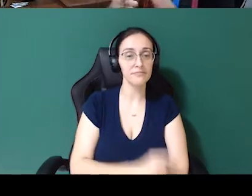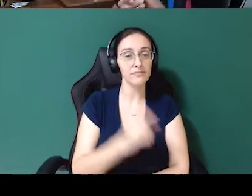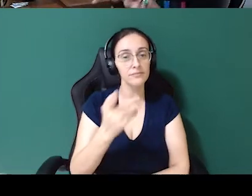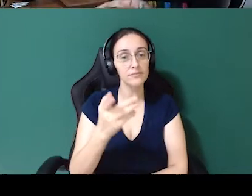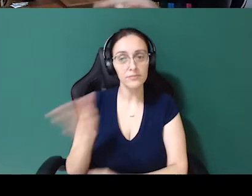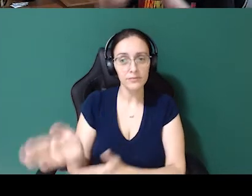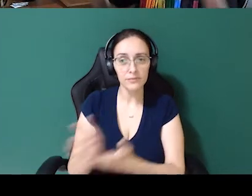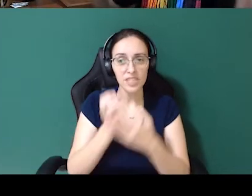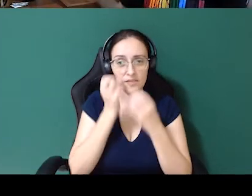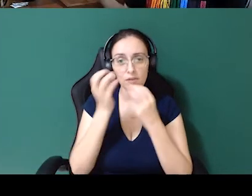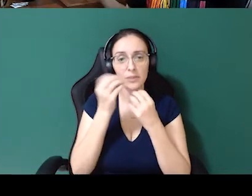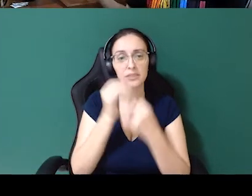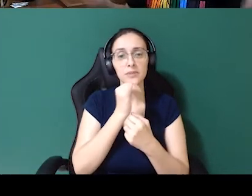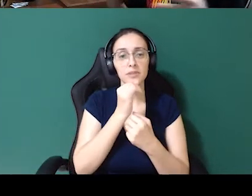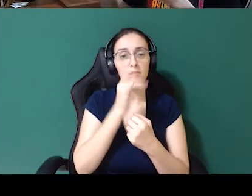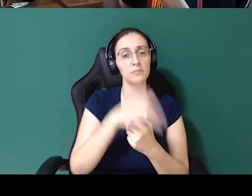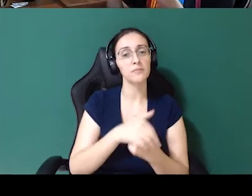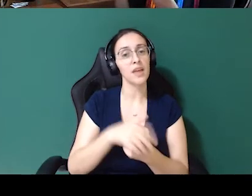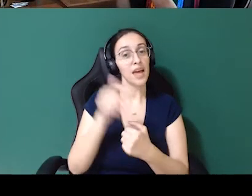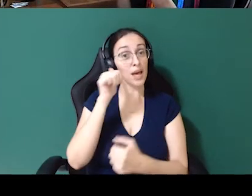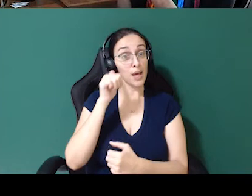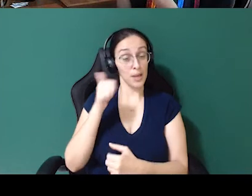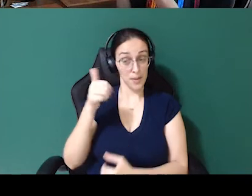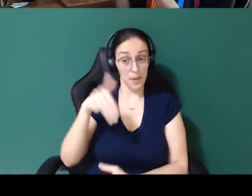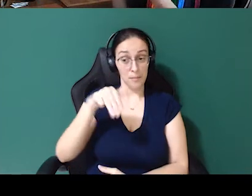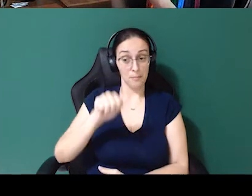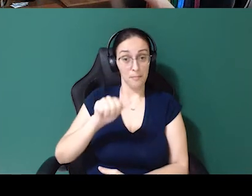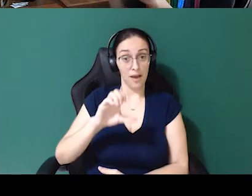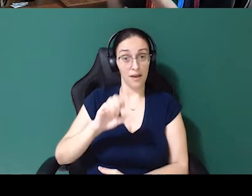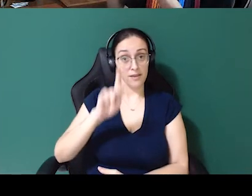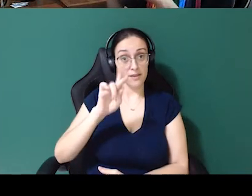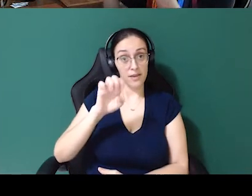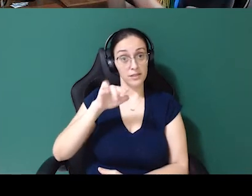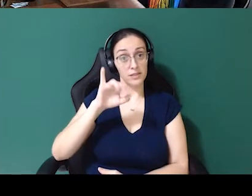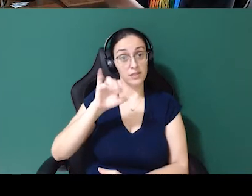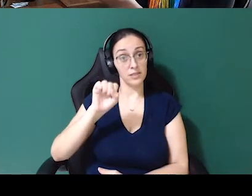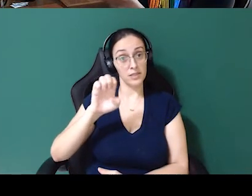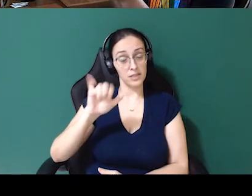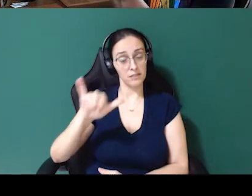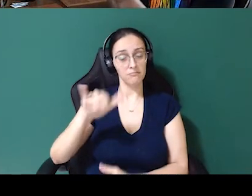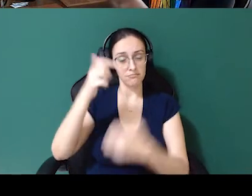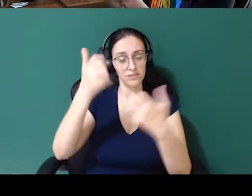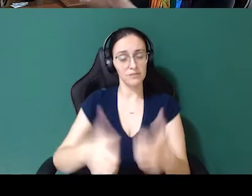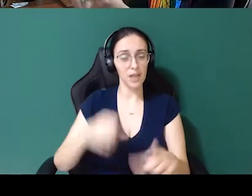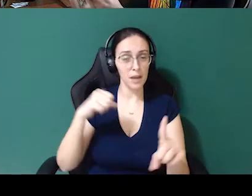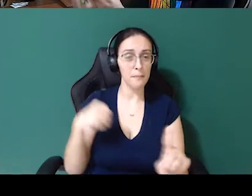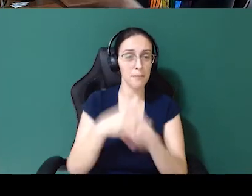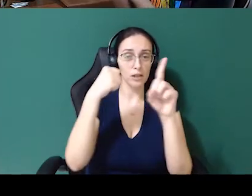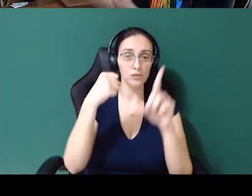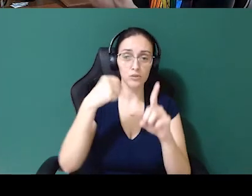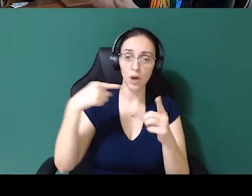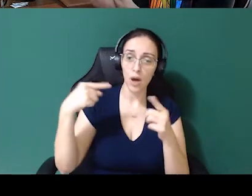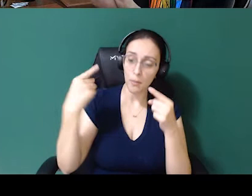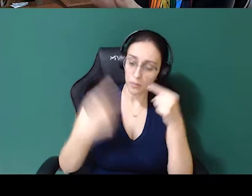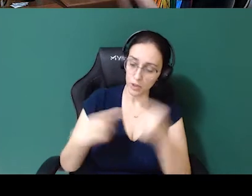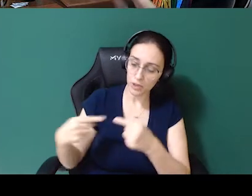você junta essas informações, como, por exemplo, essas da Mackenzie, que trazem dados de pesquisas que mostram como o impacto dessas políticas de